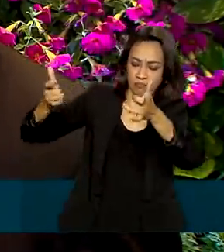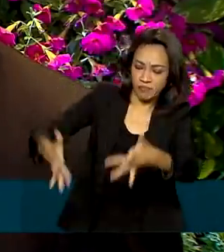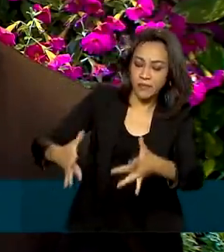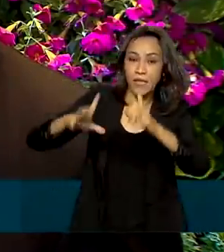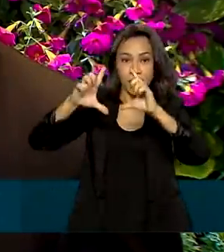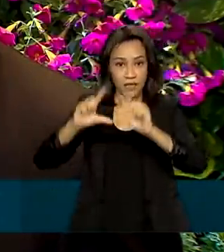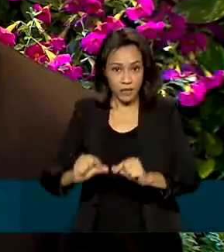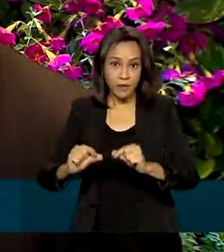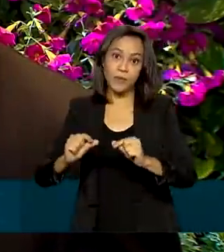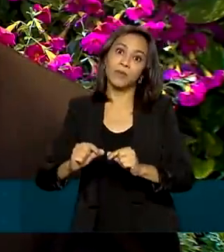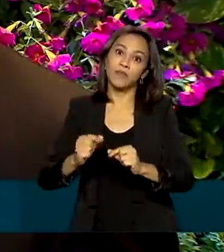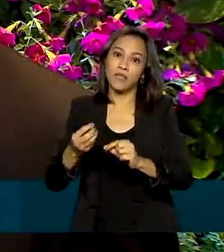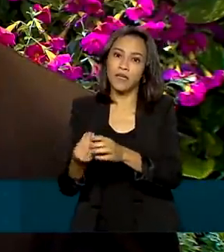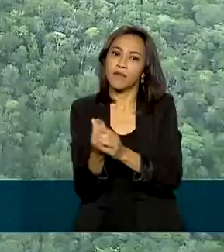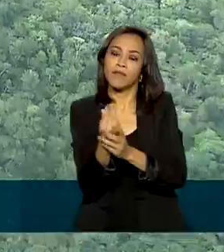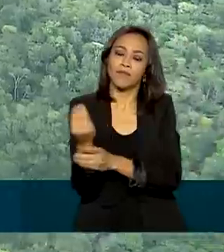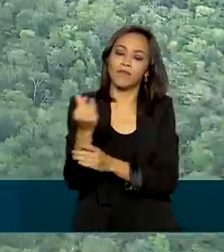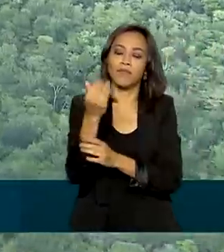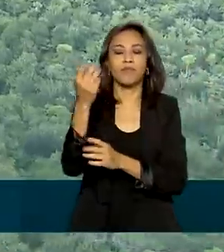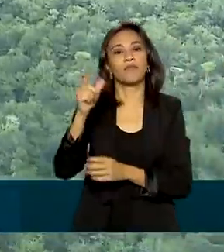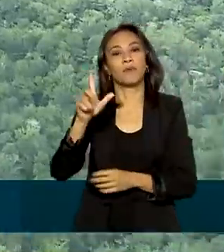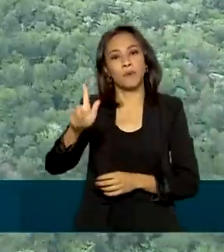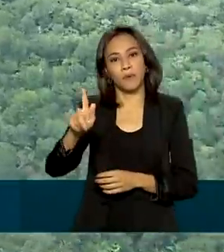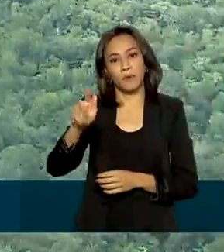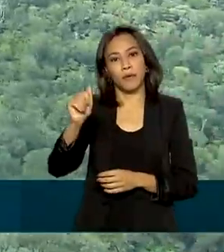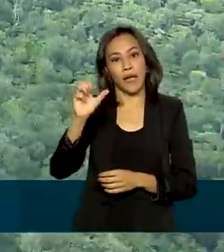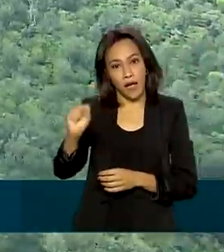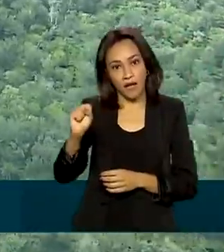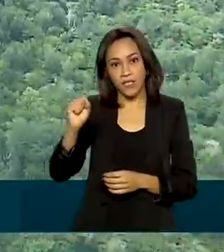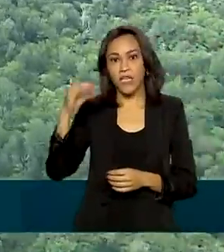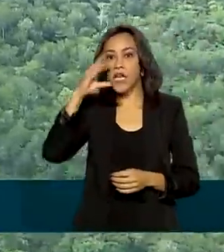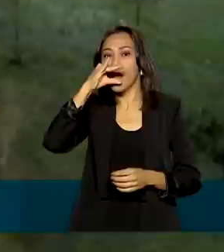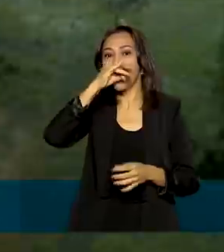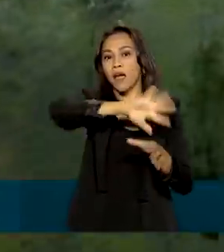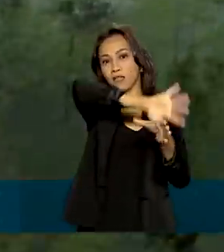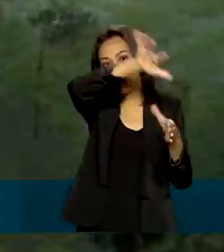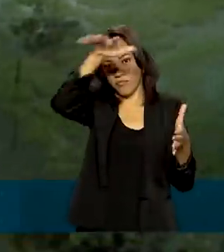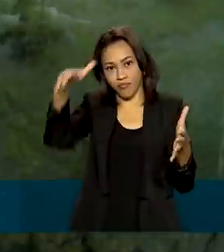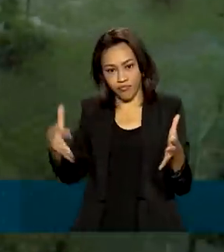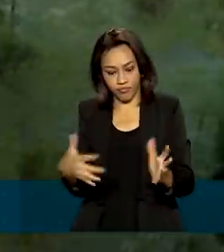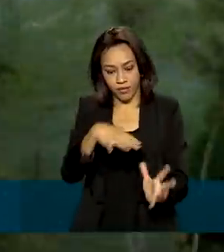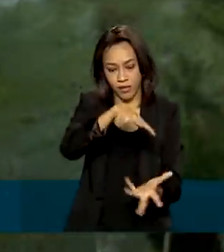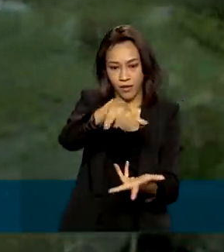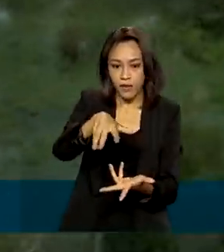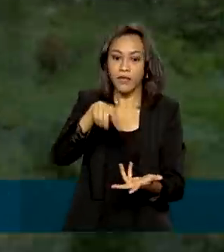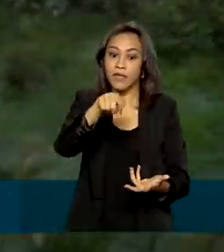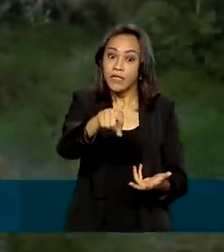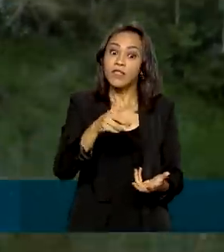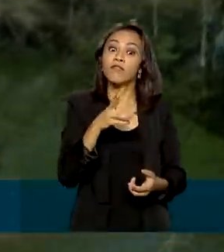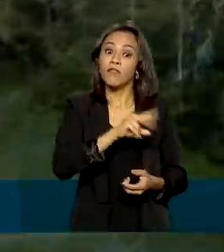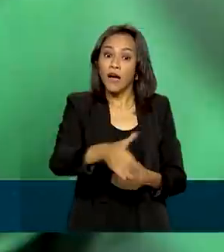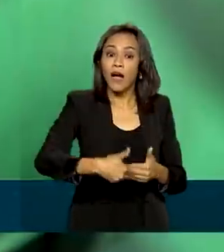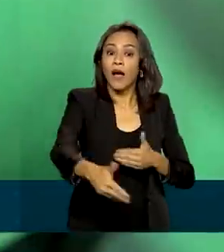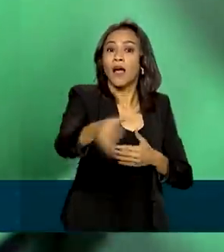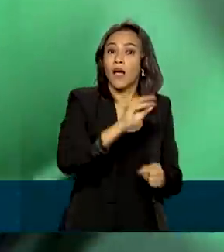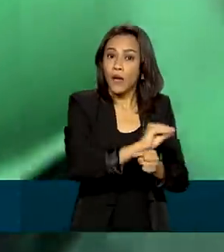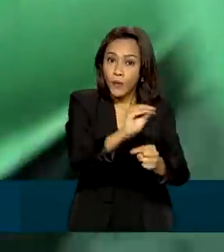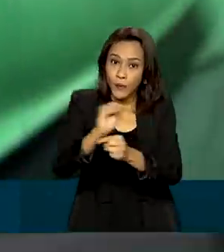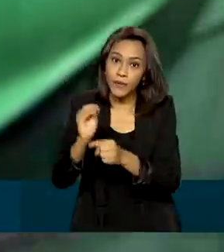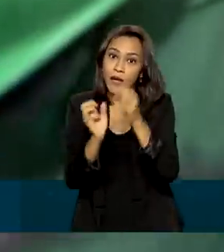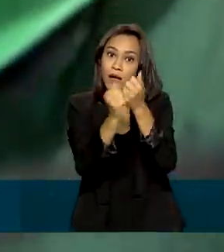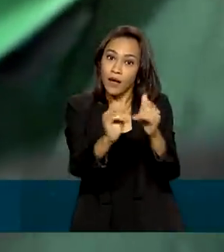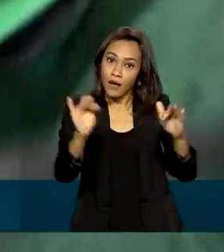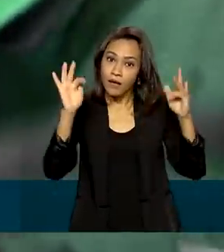energia e a emissão de gases de efeito estufa. A medida vai ajudar a preservar a maior floresta tropical do mundo, além de